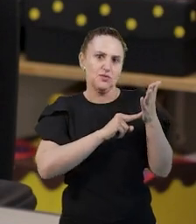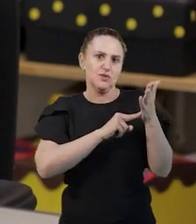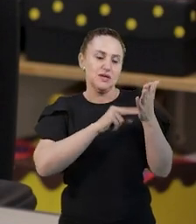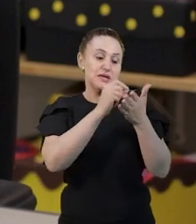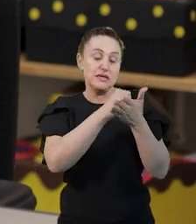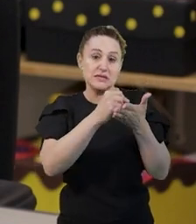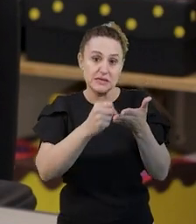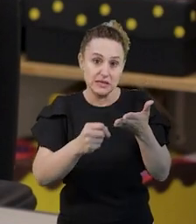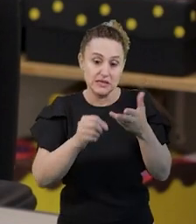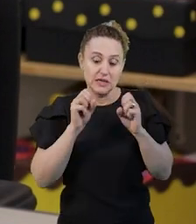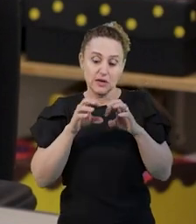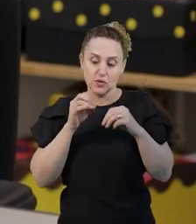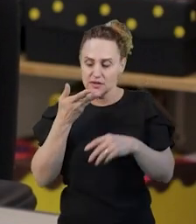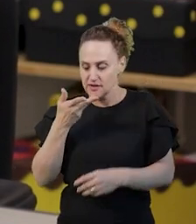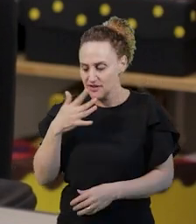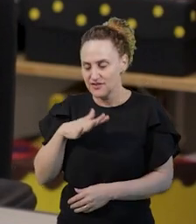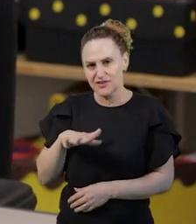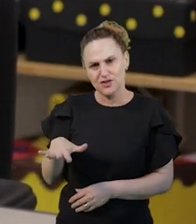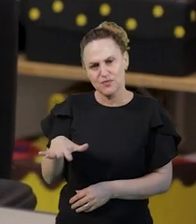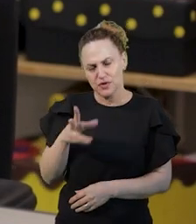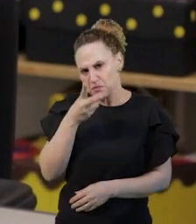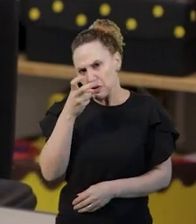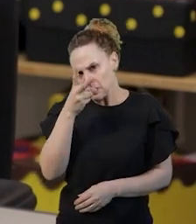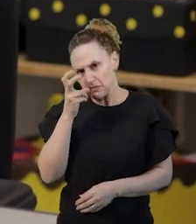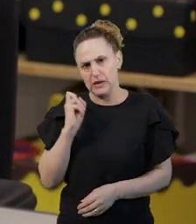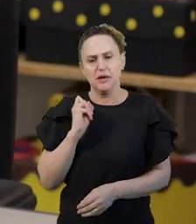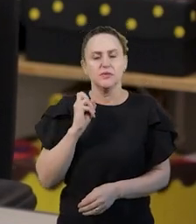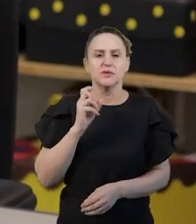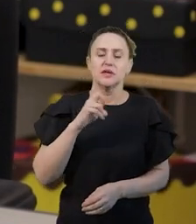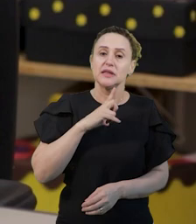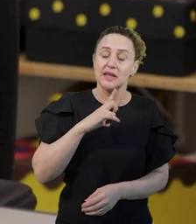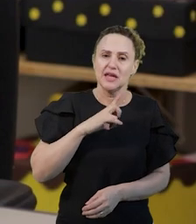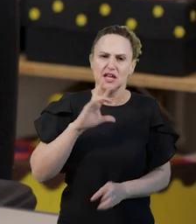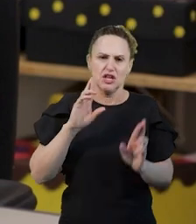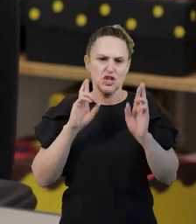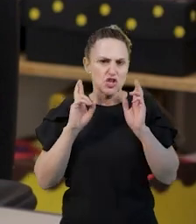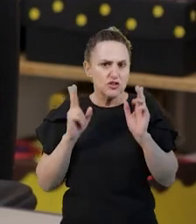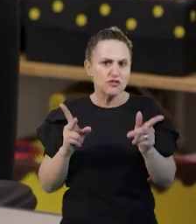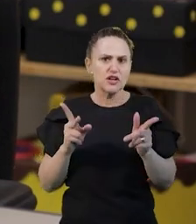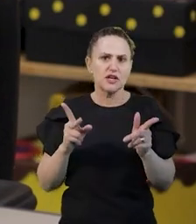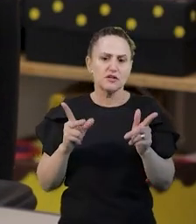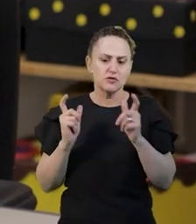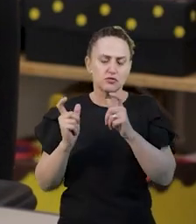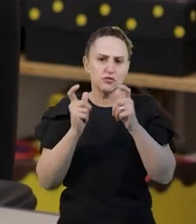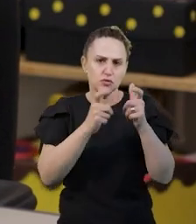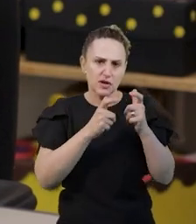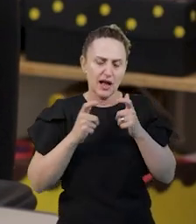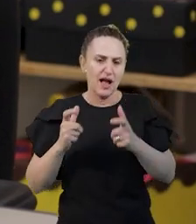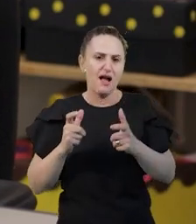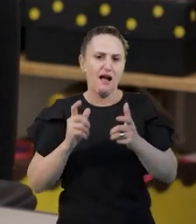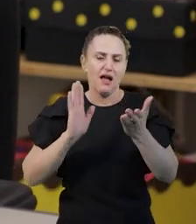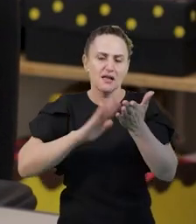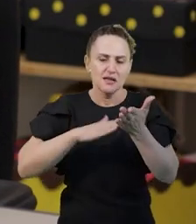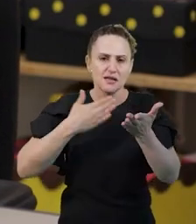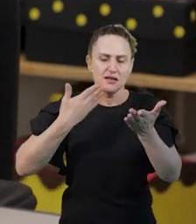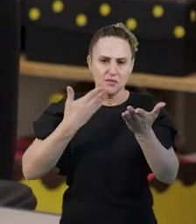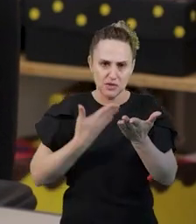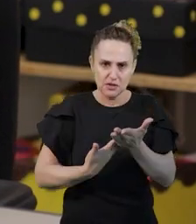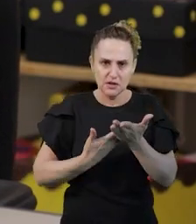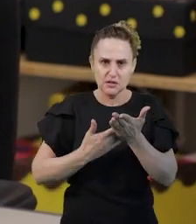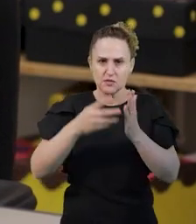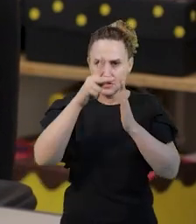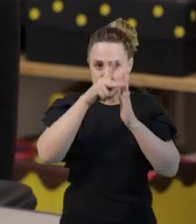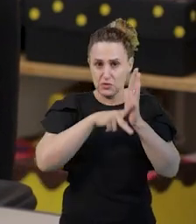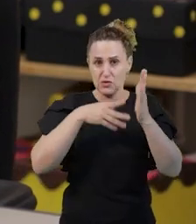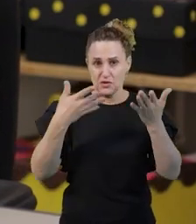educação infantil. Então, vemos que há diferentes posições, diferentes interpretações sobre esse processo